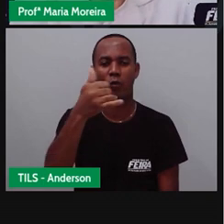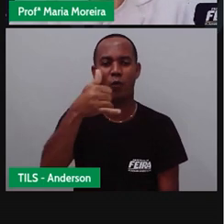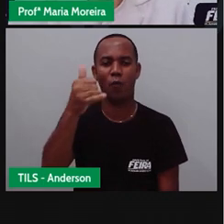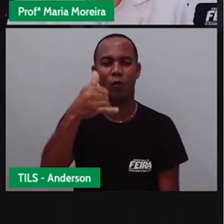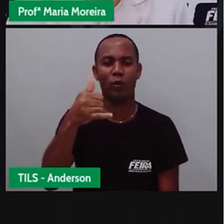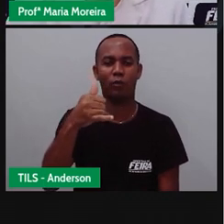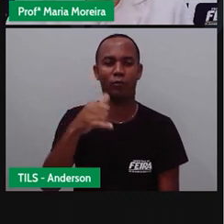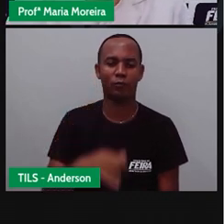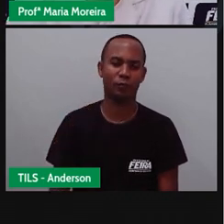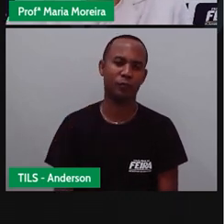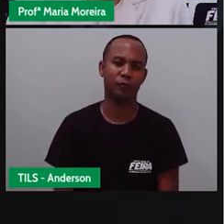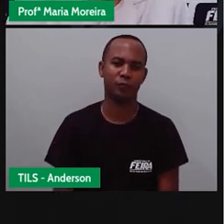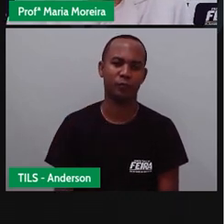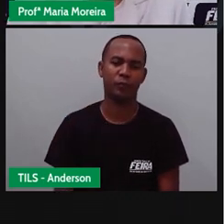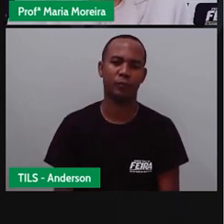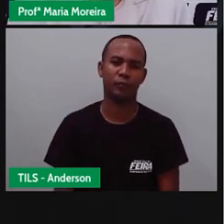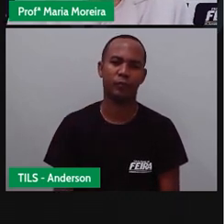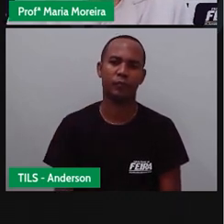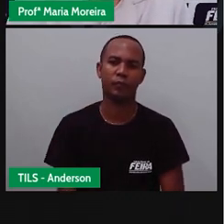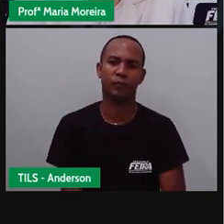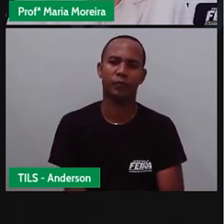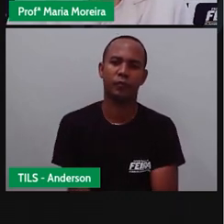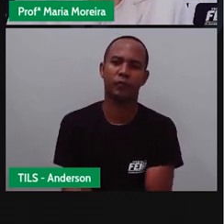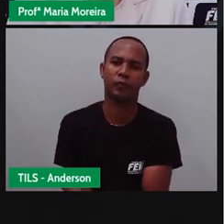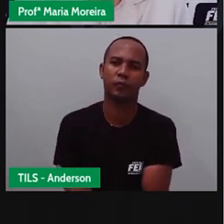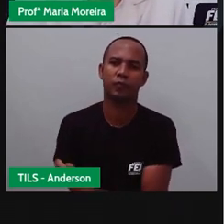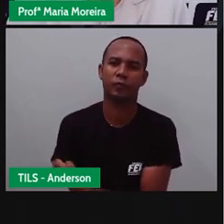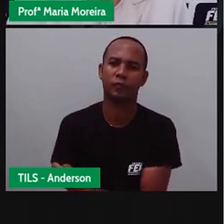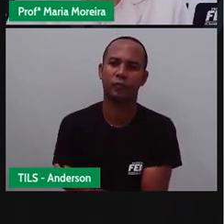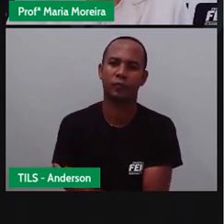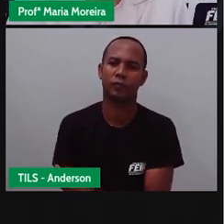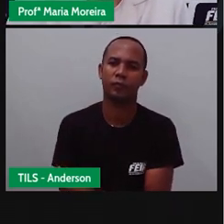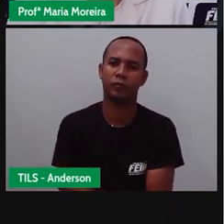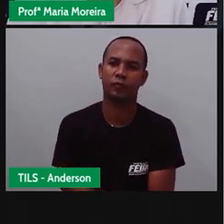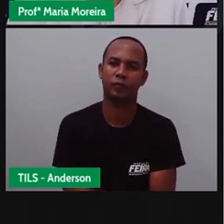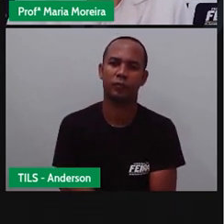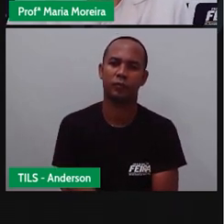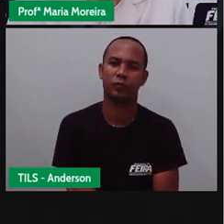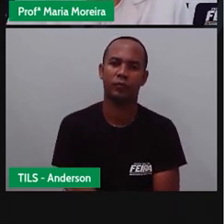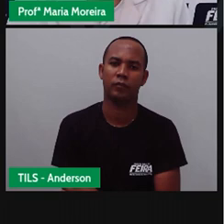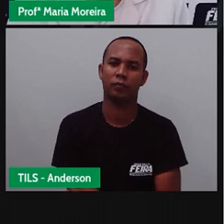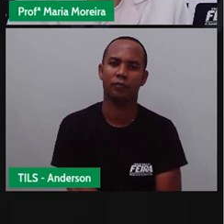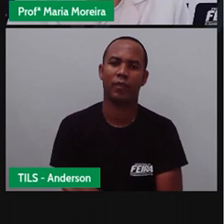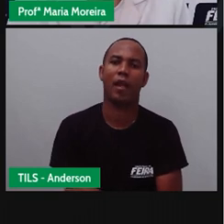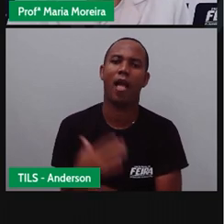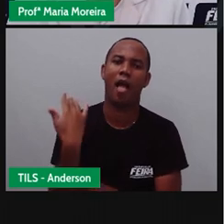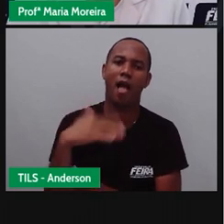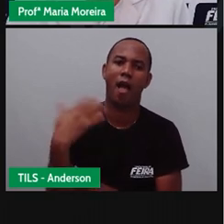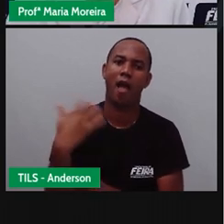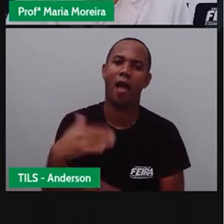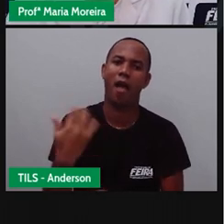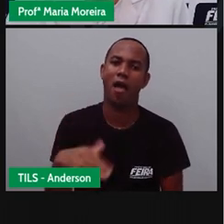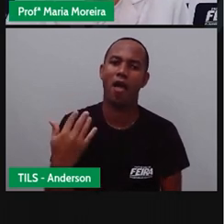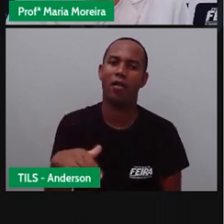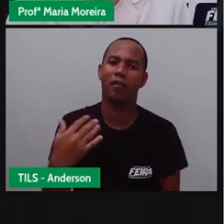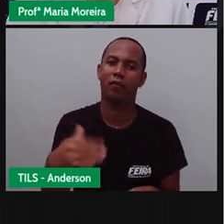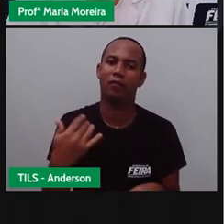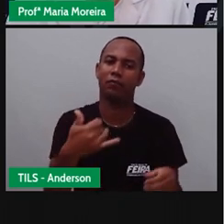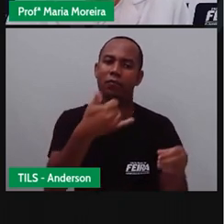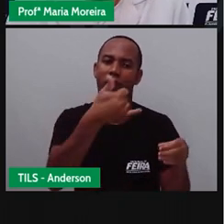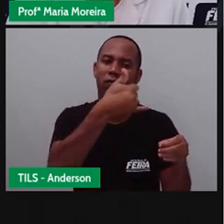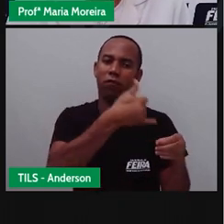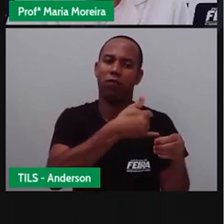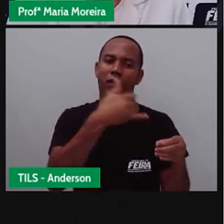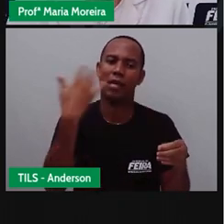Então vamos lá. Então existem vários combustíveis que fica aqui no nosso relato. Combustível está muito caro, né Anderson? Muito